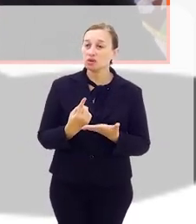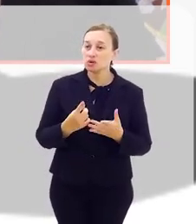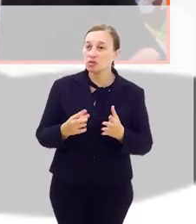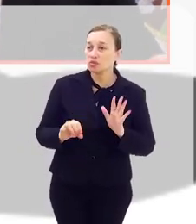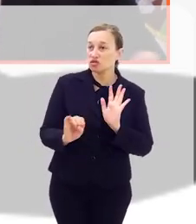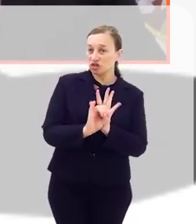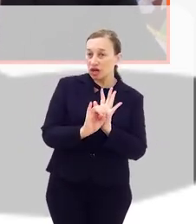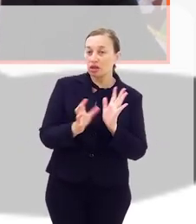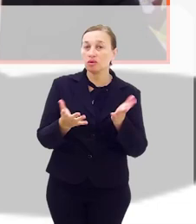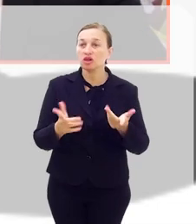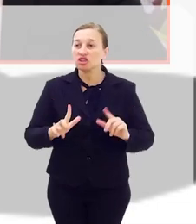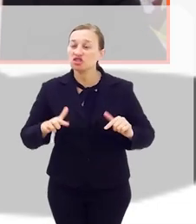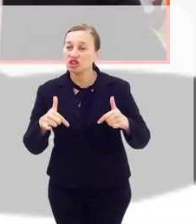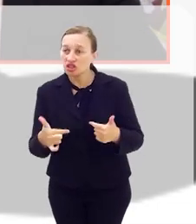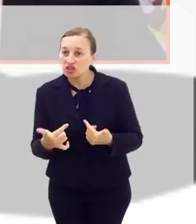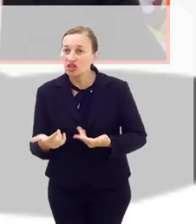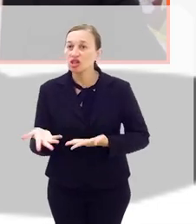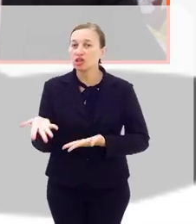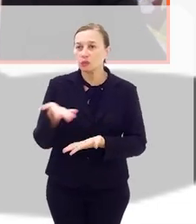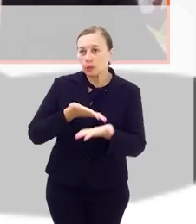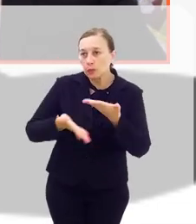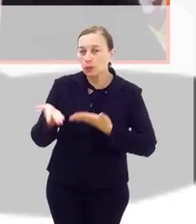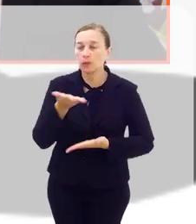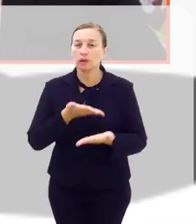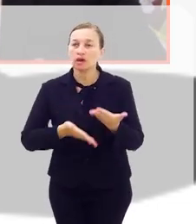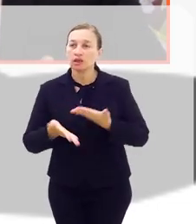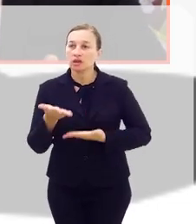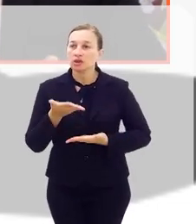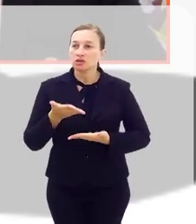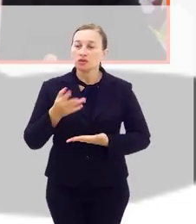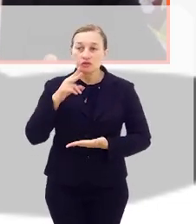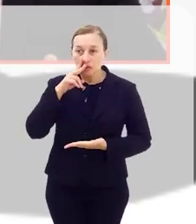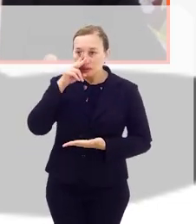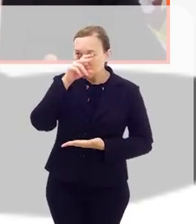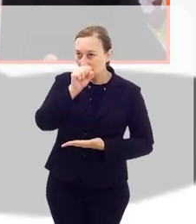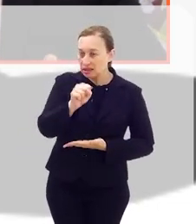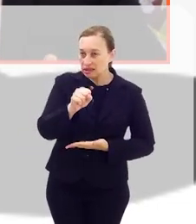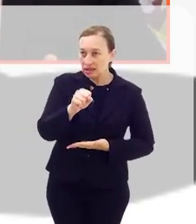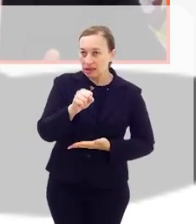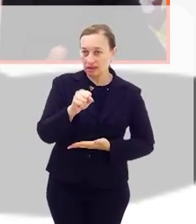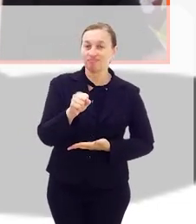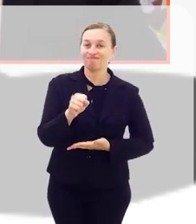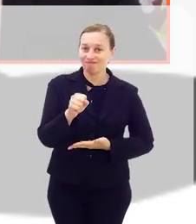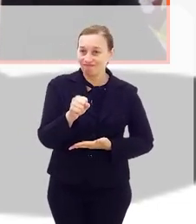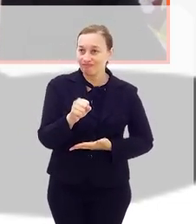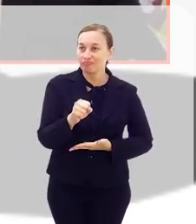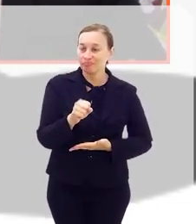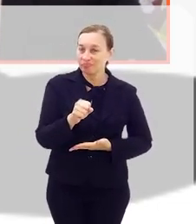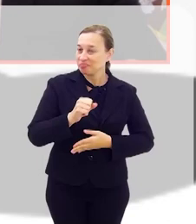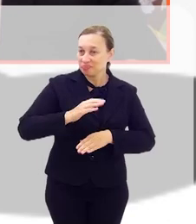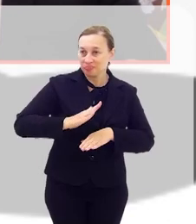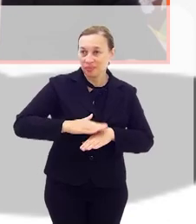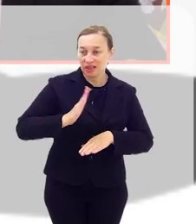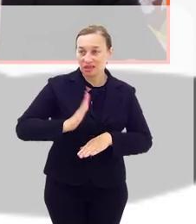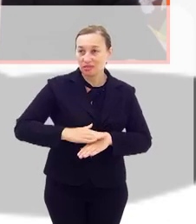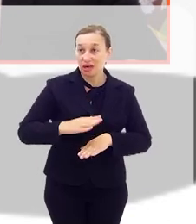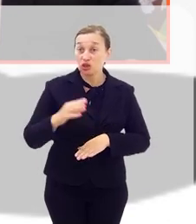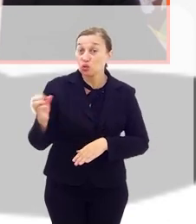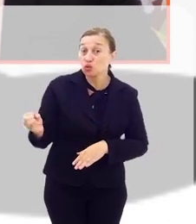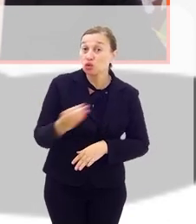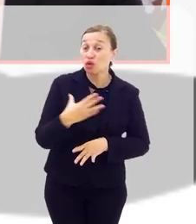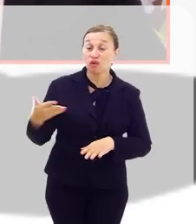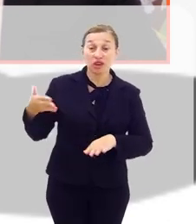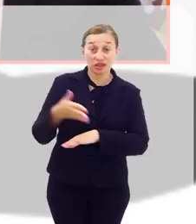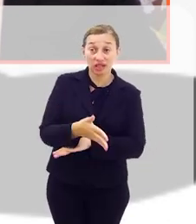conciliador, mediador, veio fortalecer, fomentar tantos